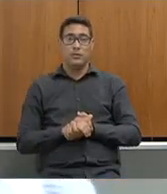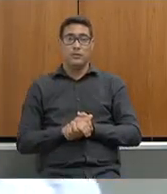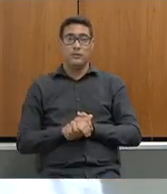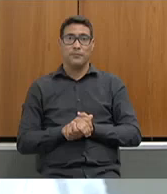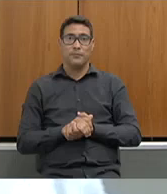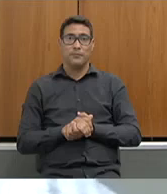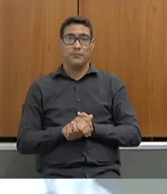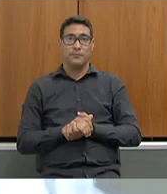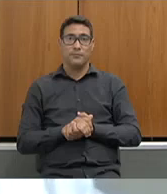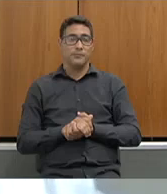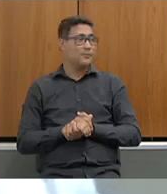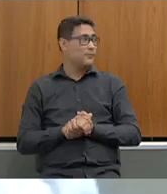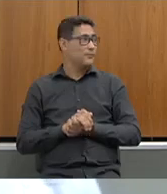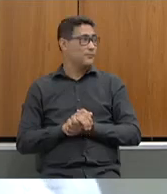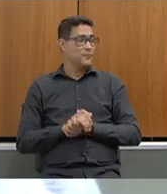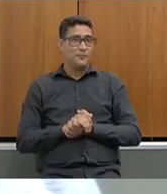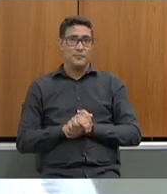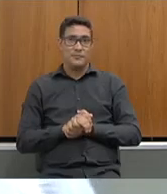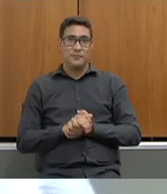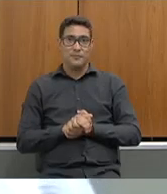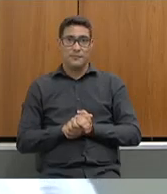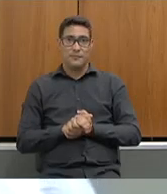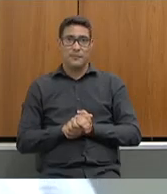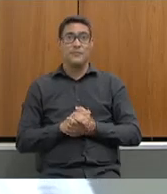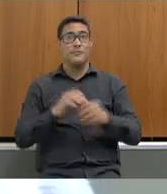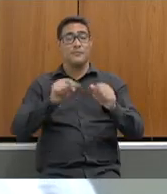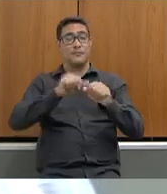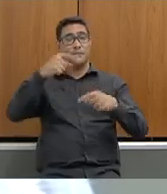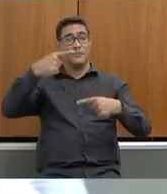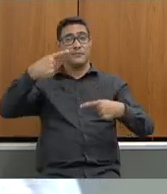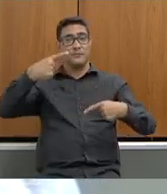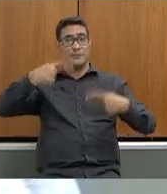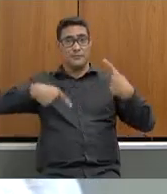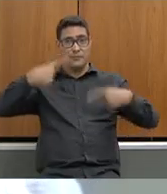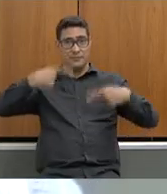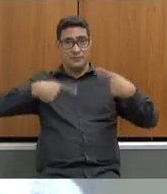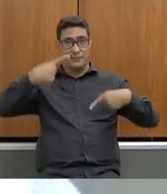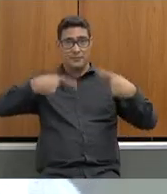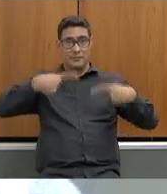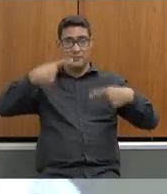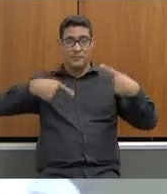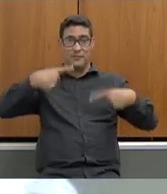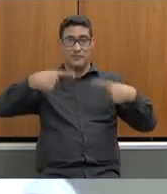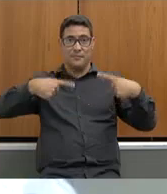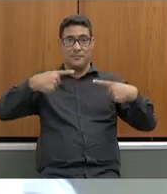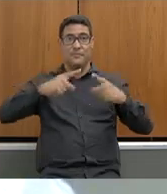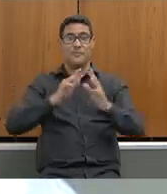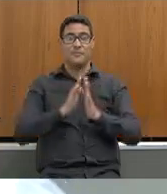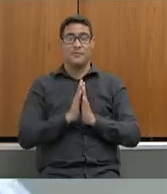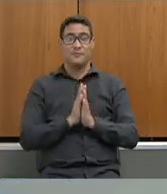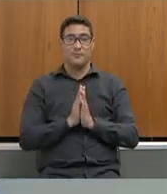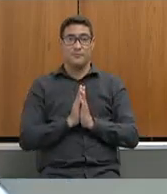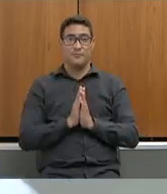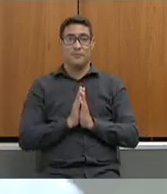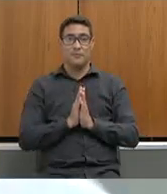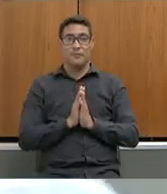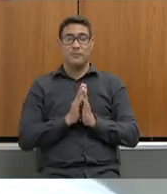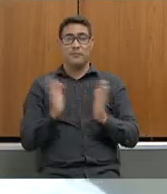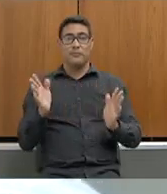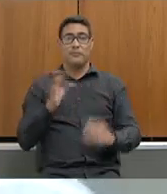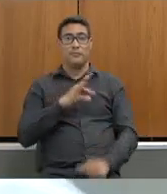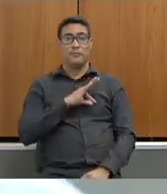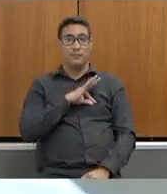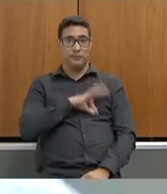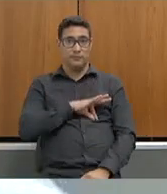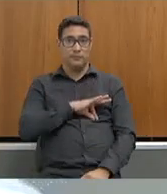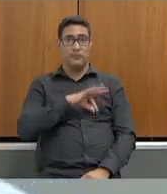depois vamos fazer essa discussão sobre a questão do salário dos